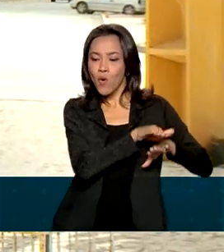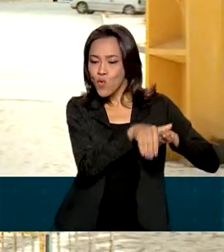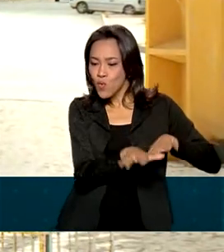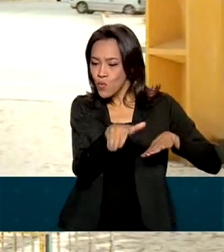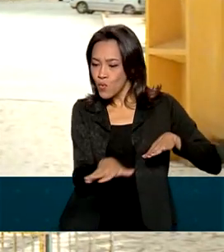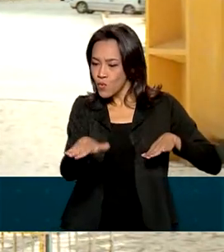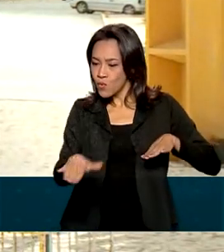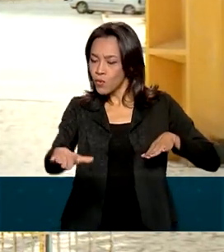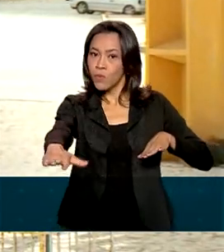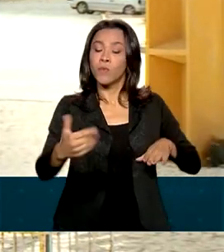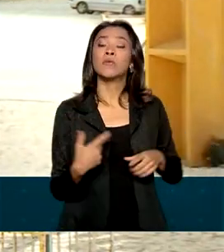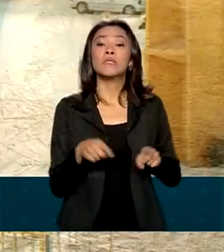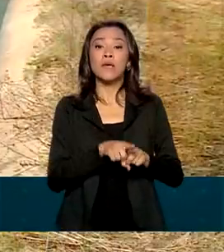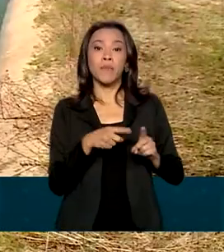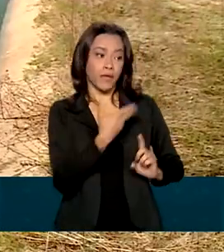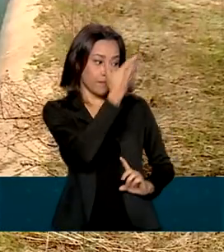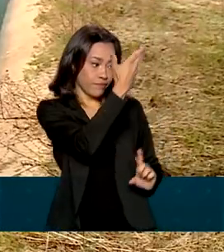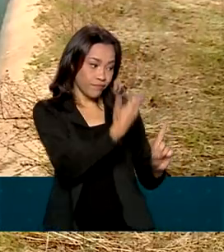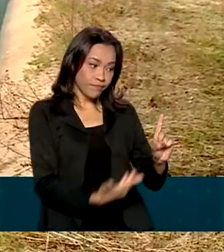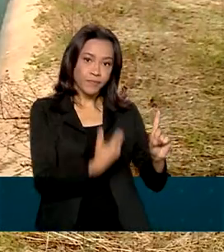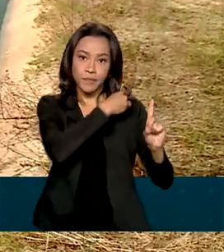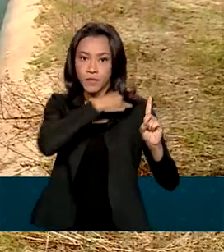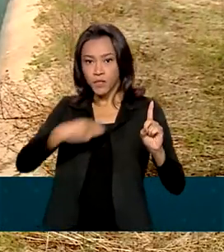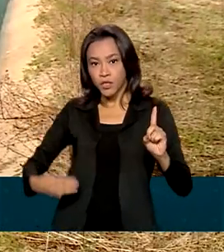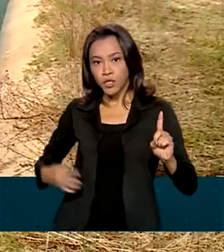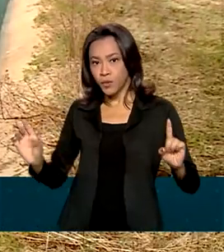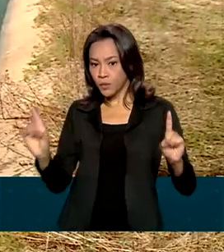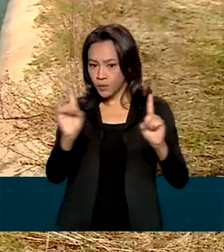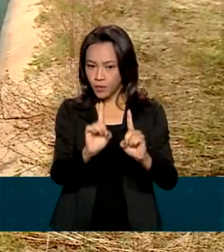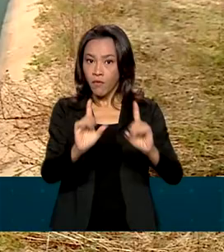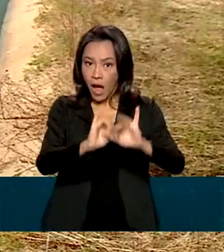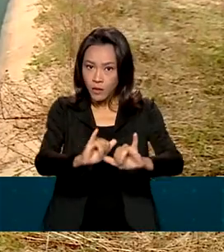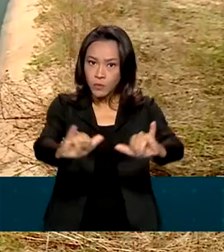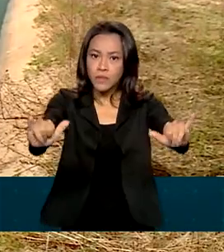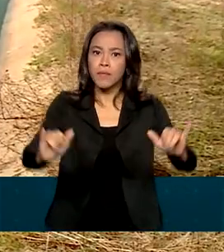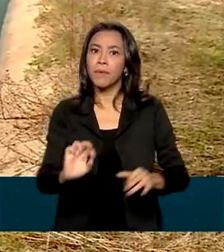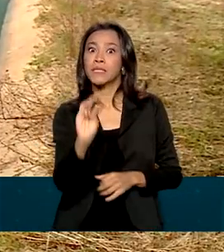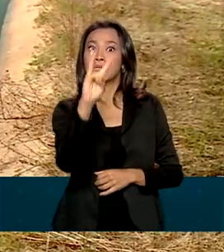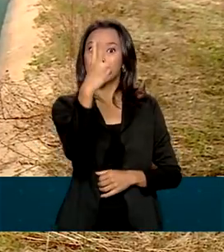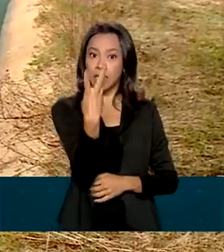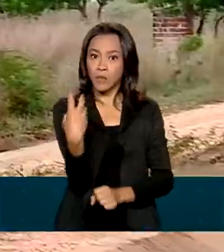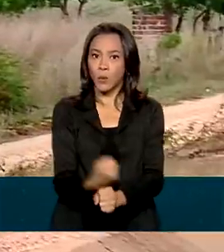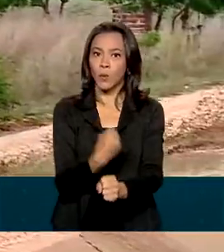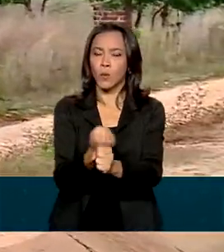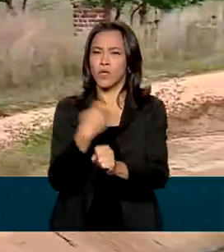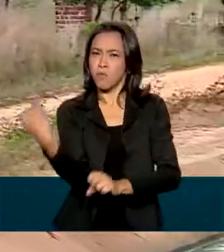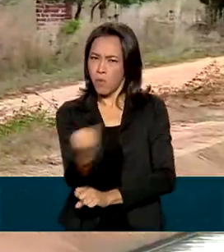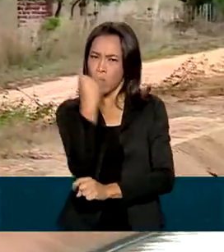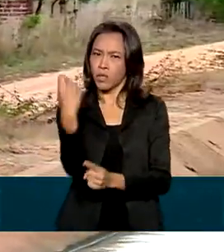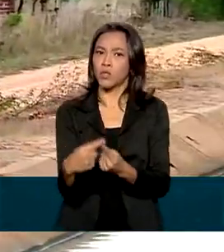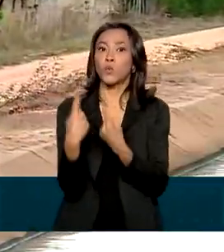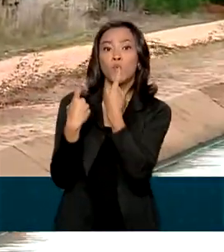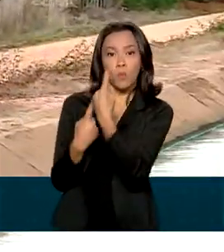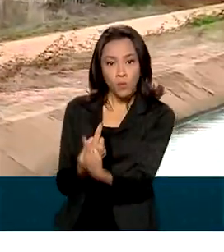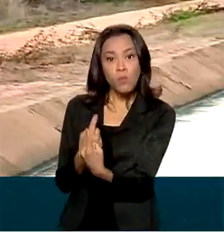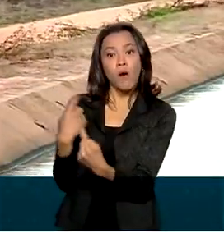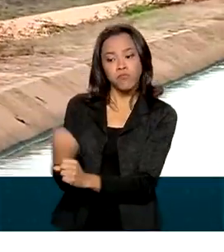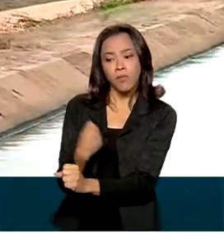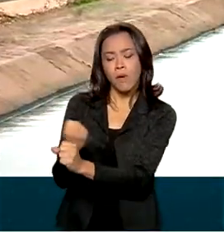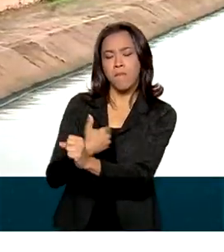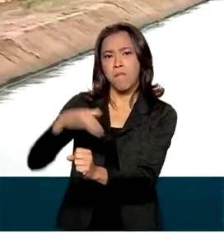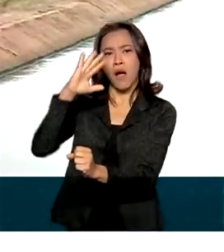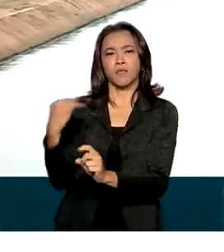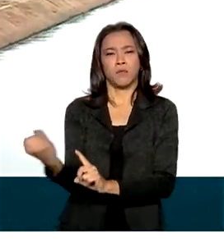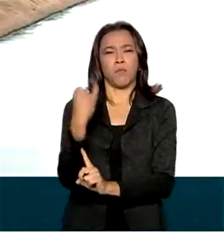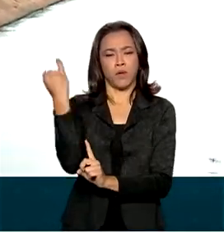presidente, junto do ministro do Desenvolvimento Regional, deve anunciar recursos para três obras importantes pra região. Uma delas, considerada mais